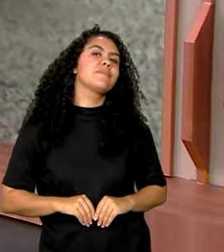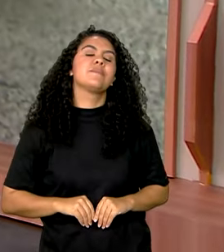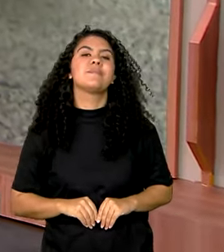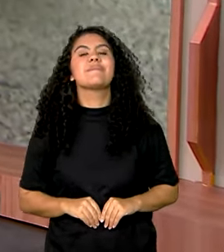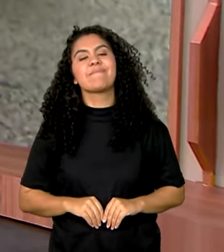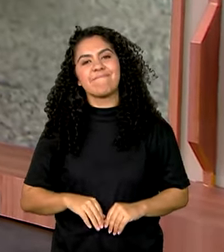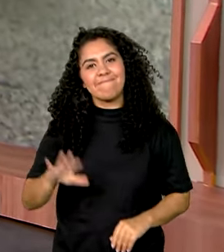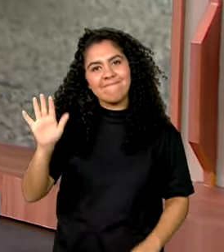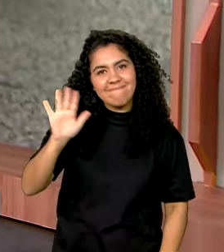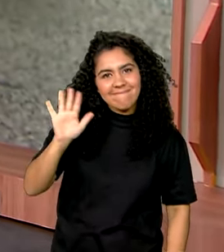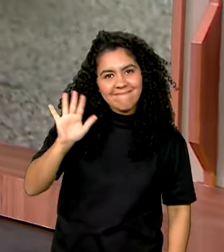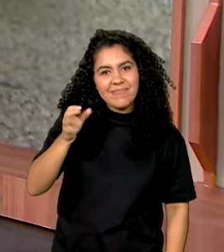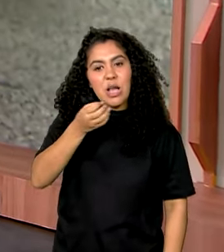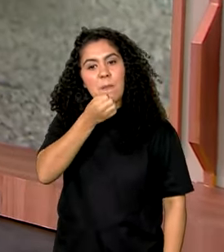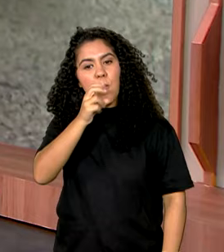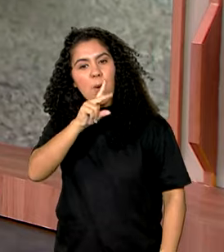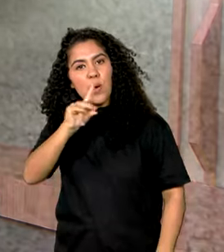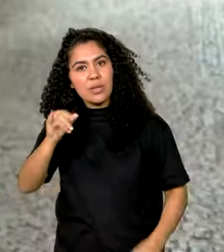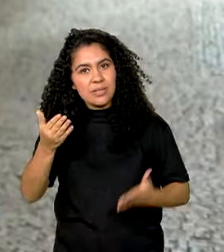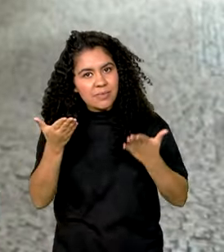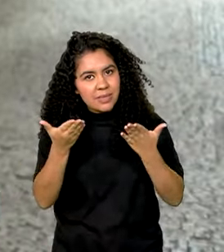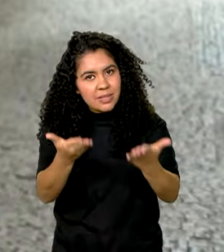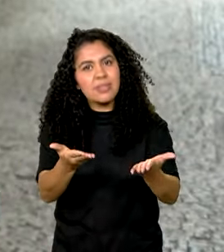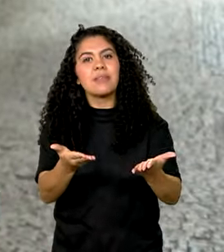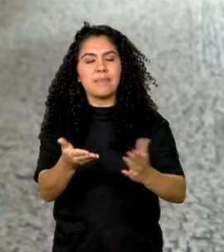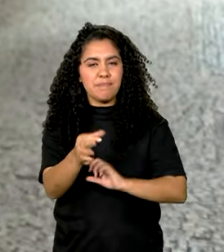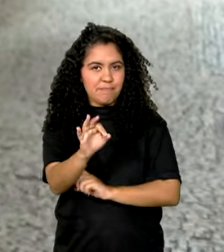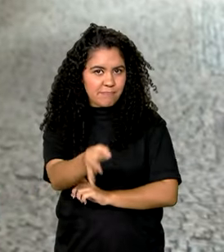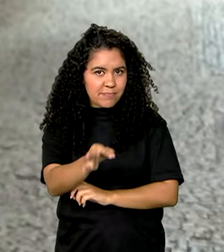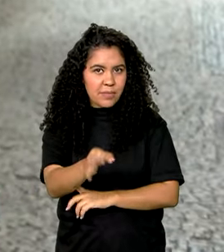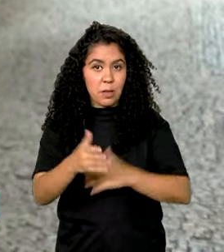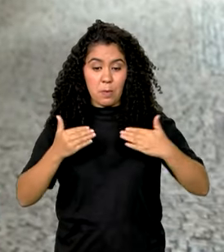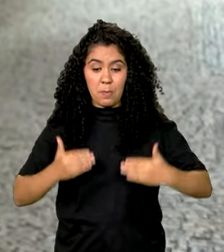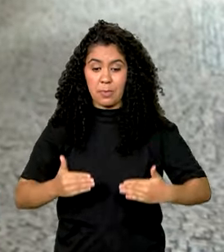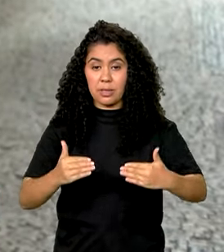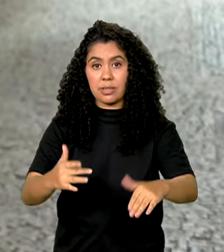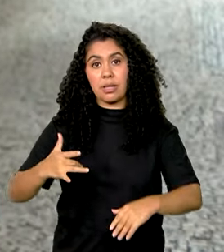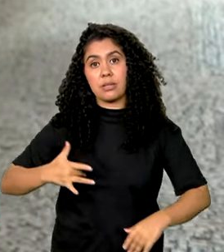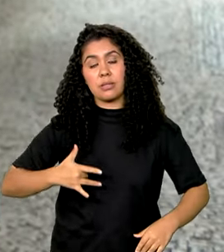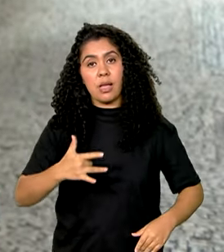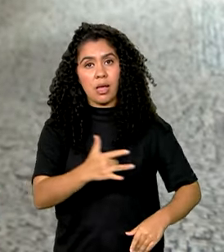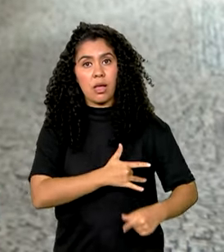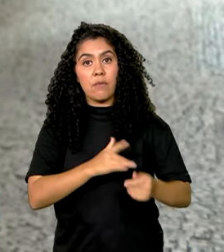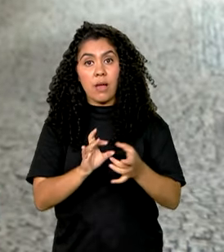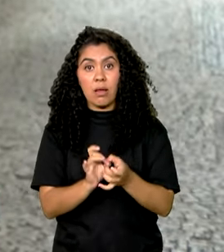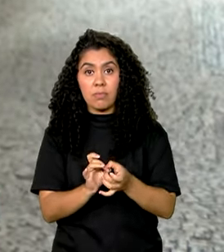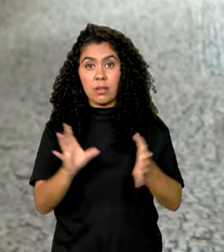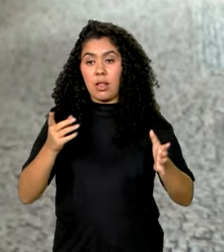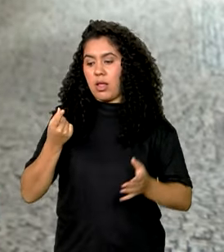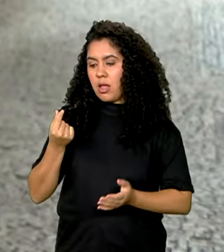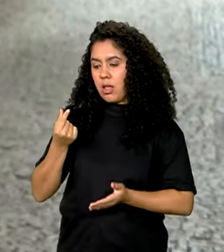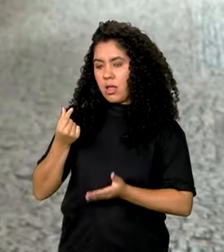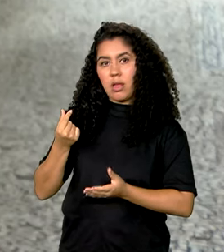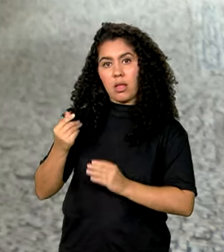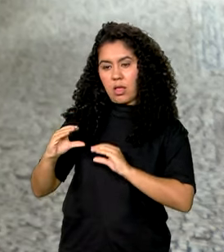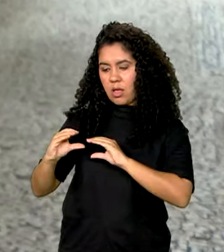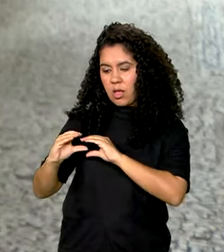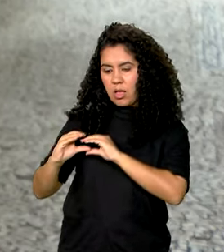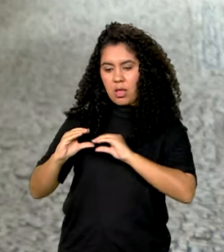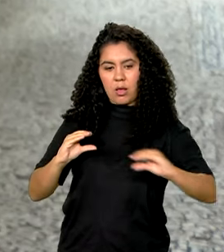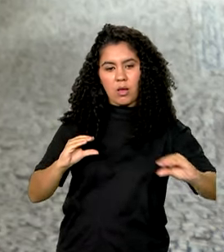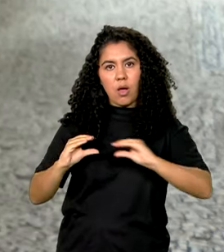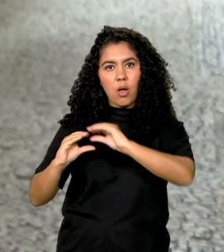Oi, Renata, bom dia para você, bom dia a todos. Isso mesmo, o Ministério da Saúde vai disponibilizar os recursos aos municípios para